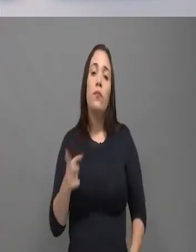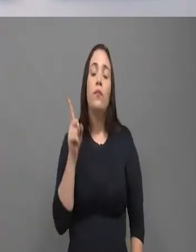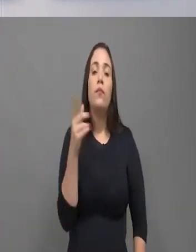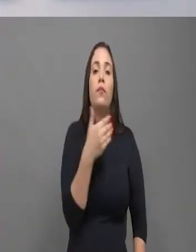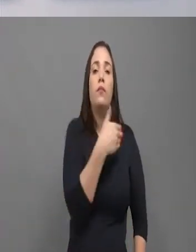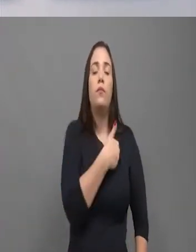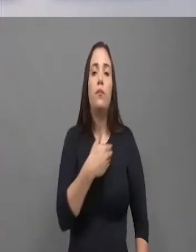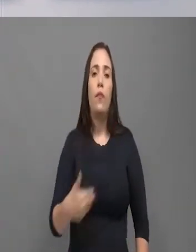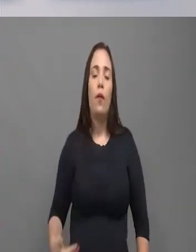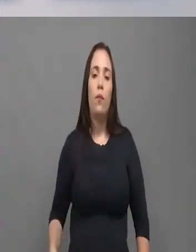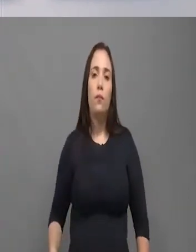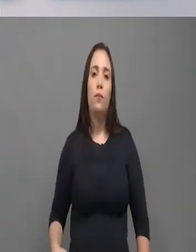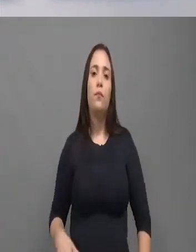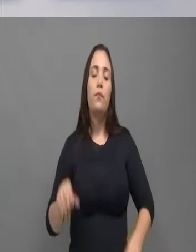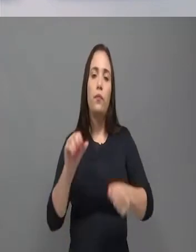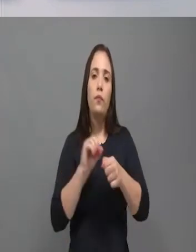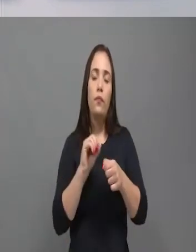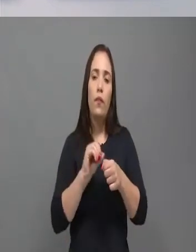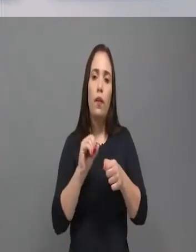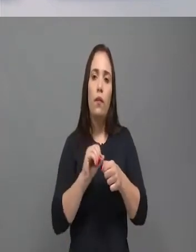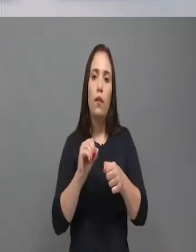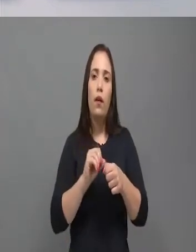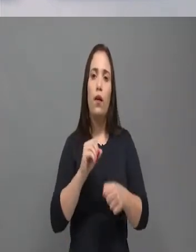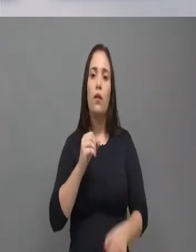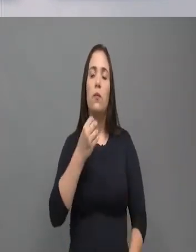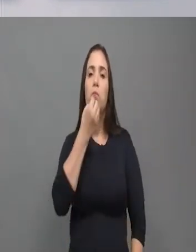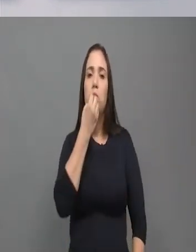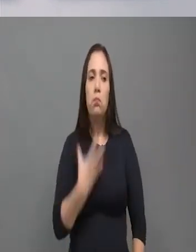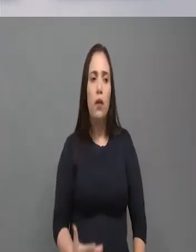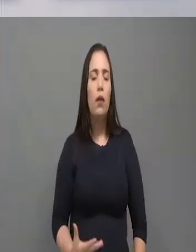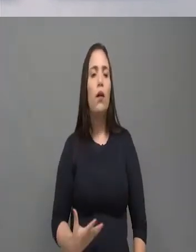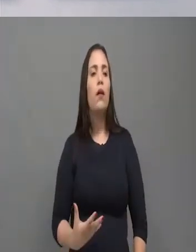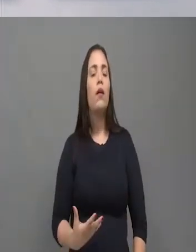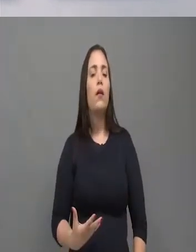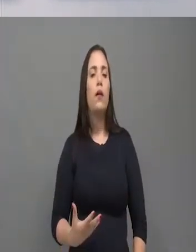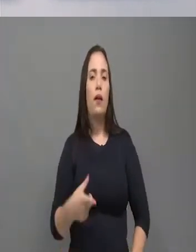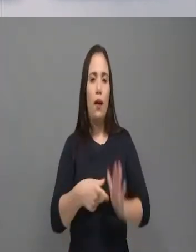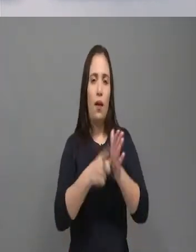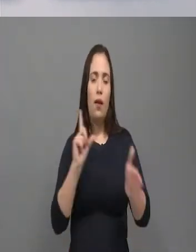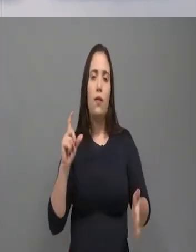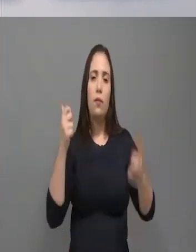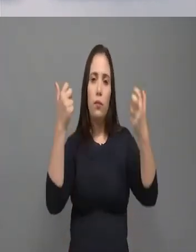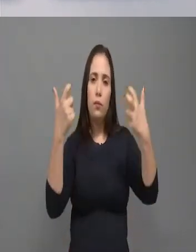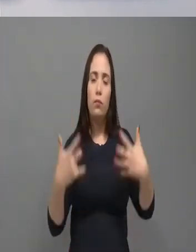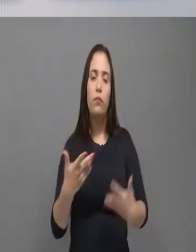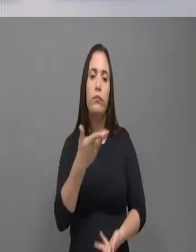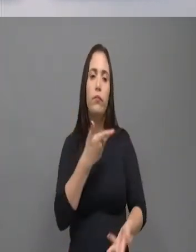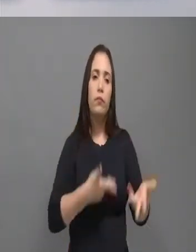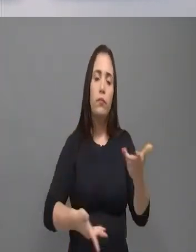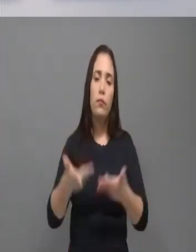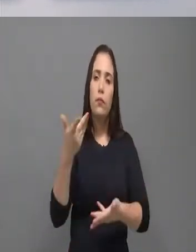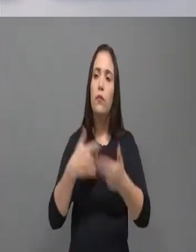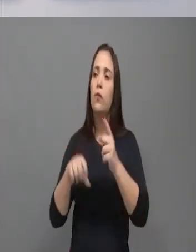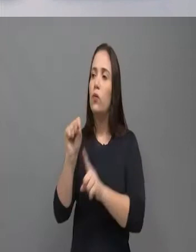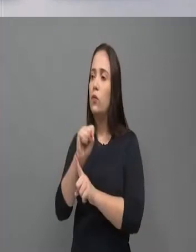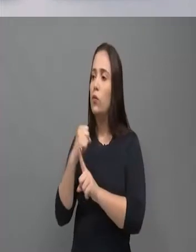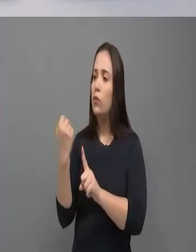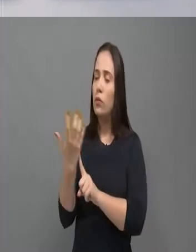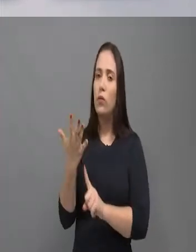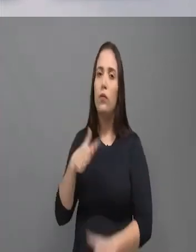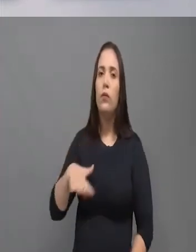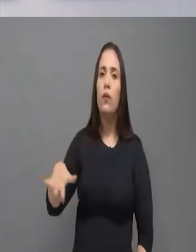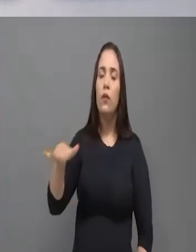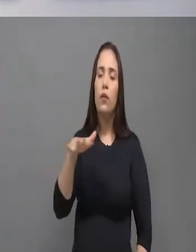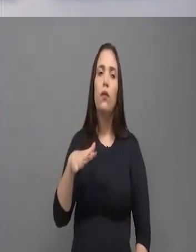o Camilo fez muito. Olha, hoje eu estava em uma sessão lá da Assembleia